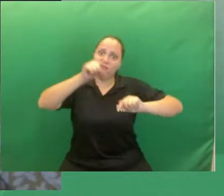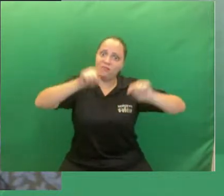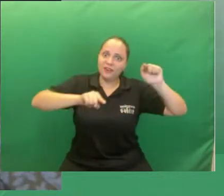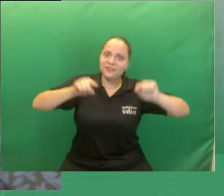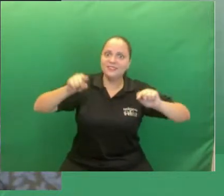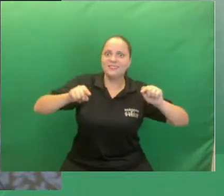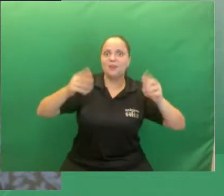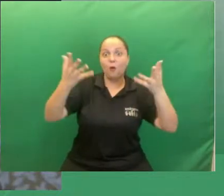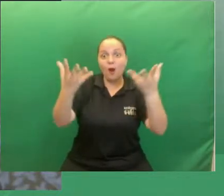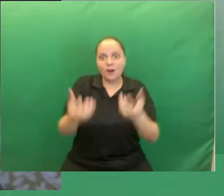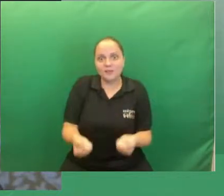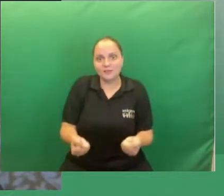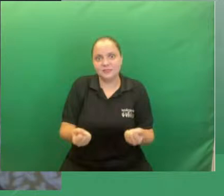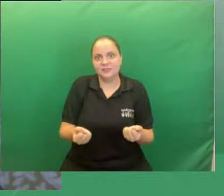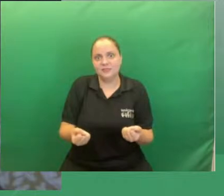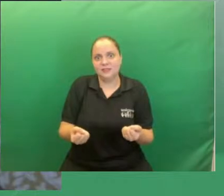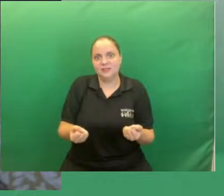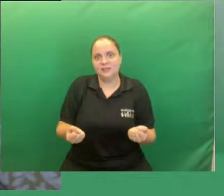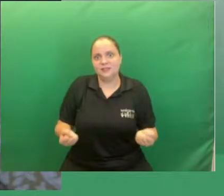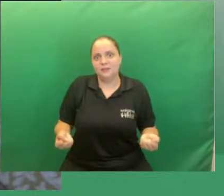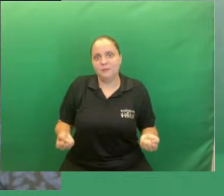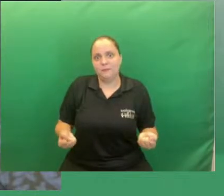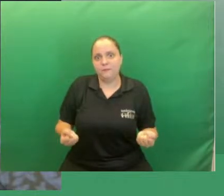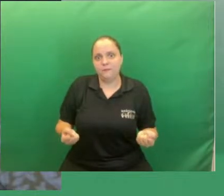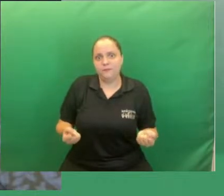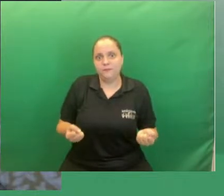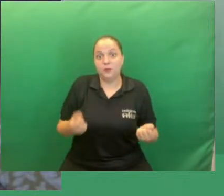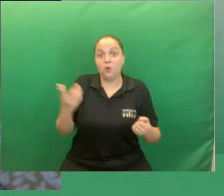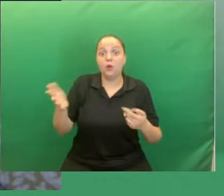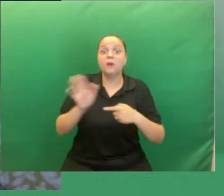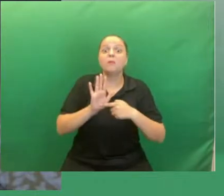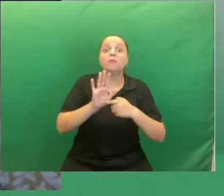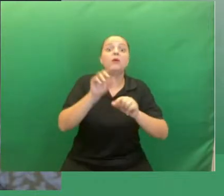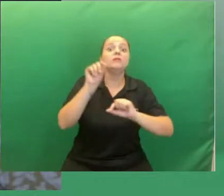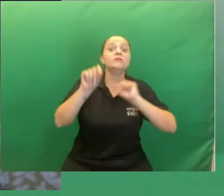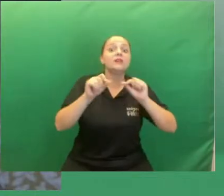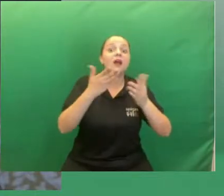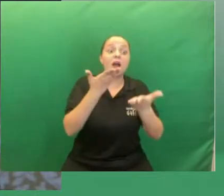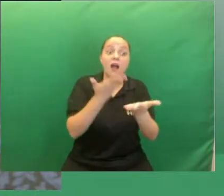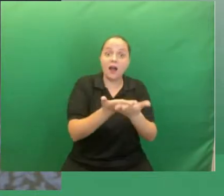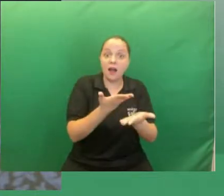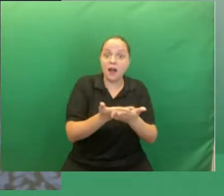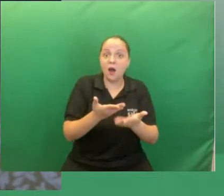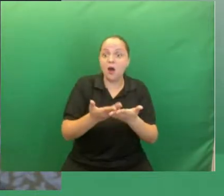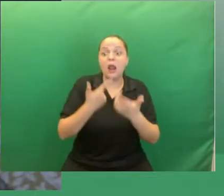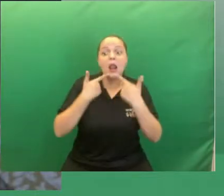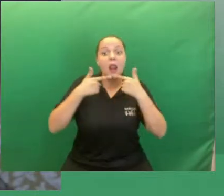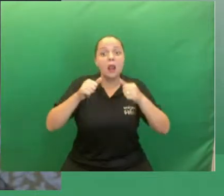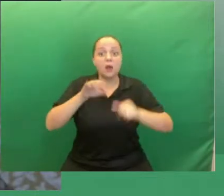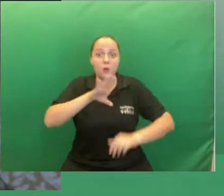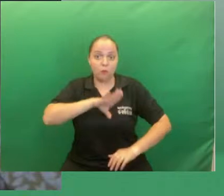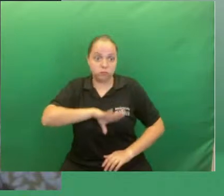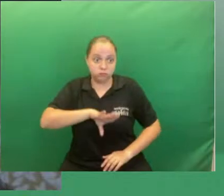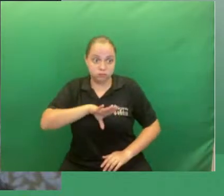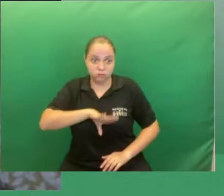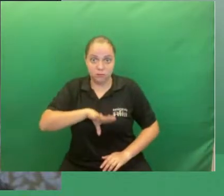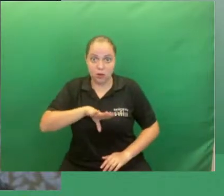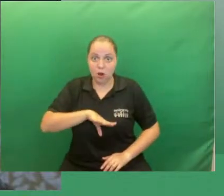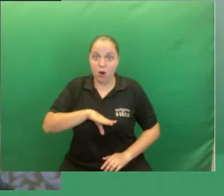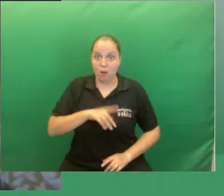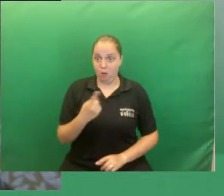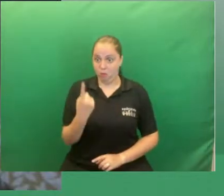sobre a Trana, o que se apresenta é uma aula de língua portuguesa conduzida por uma